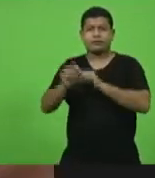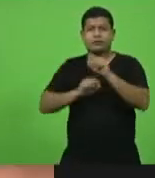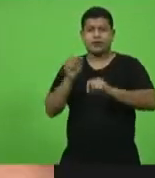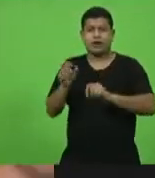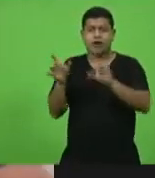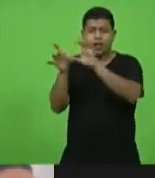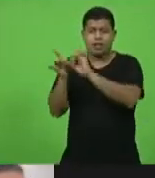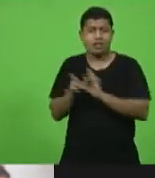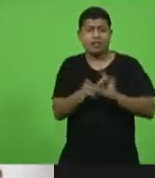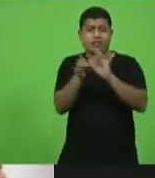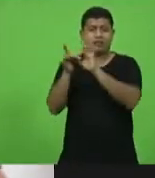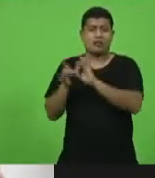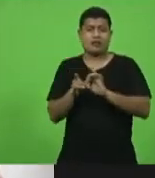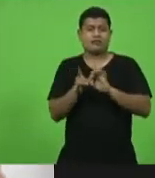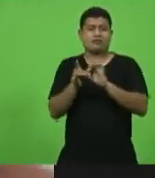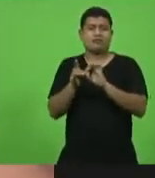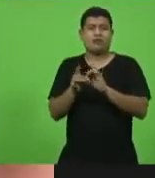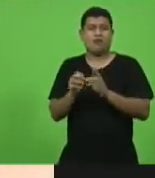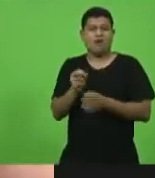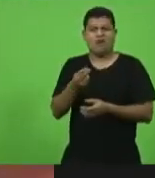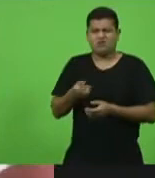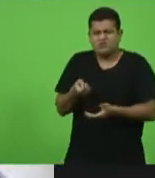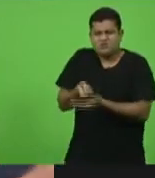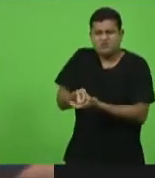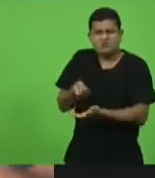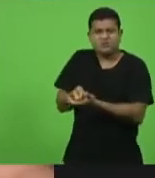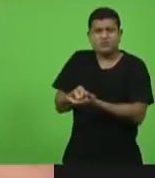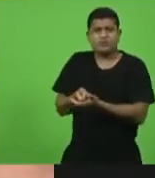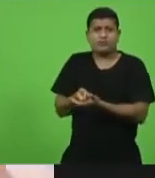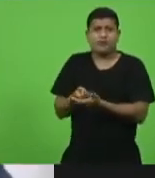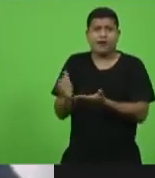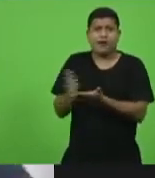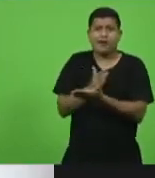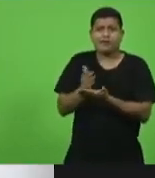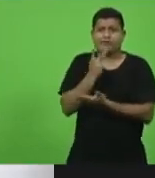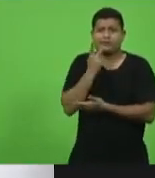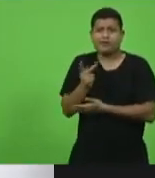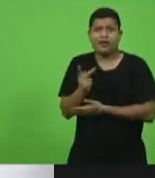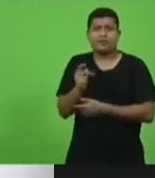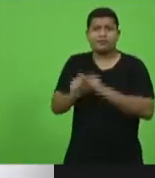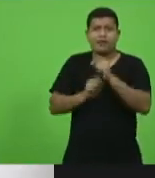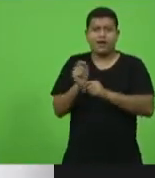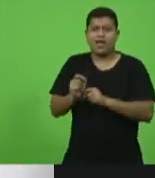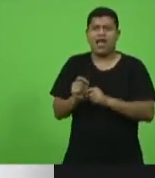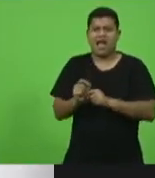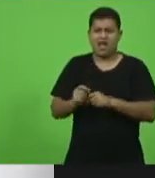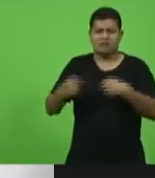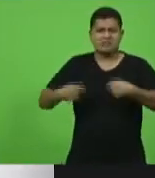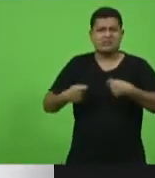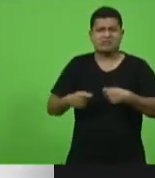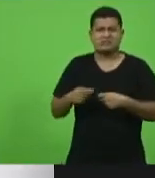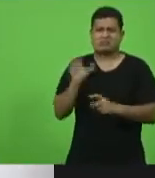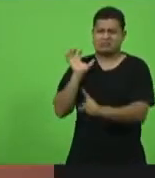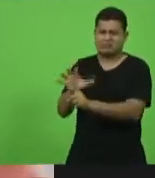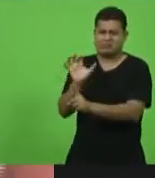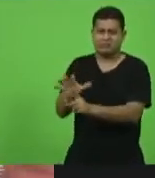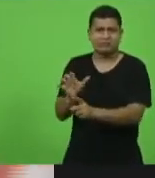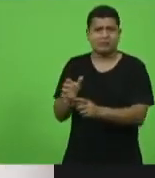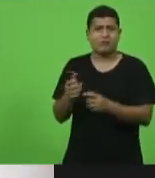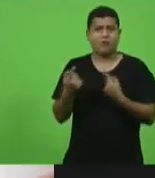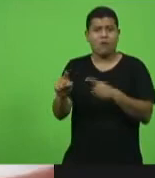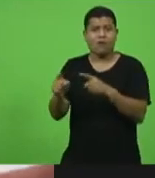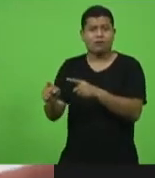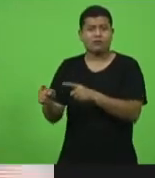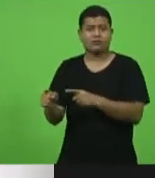ou enfiando, como se diz no ditado, goela abaixo das pessoas, qualquer